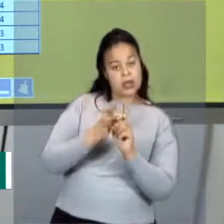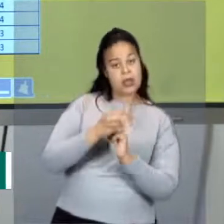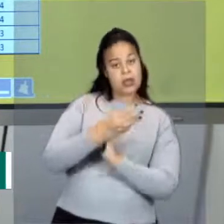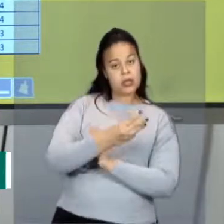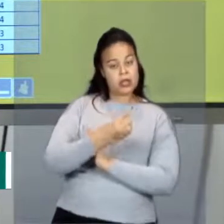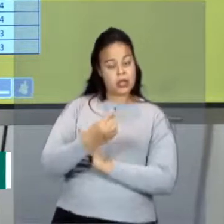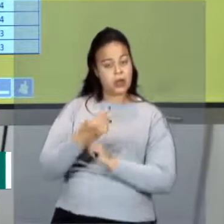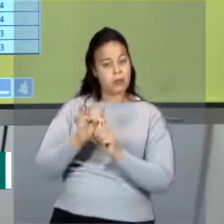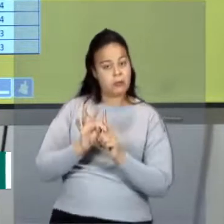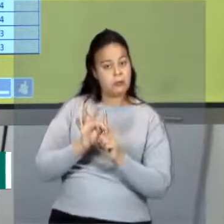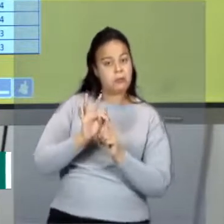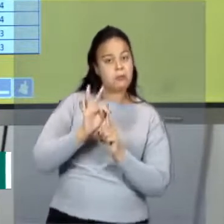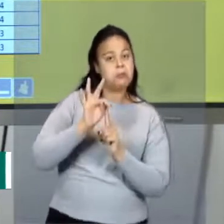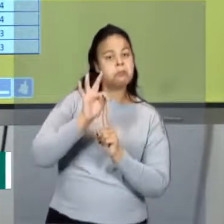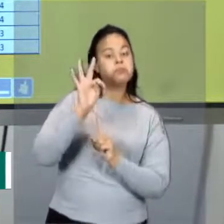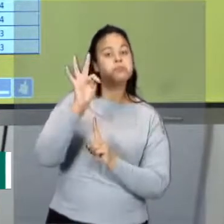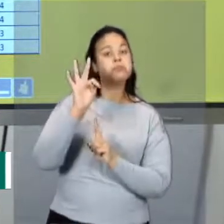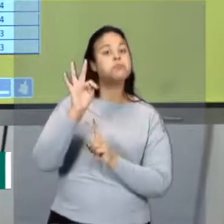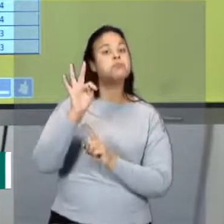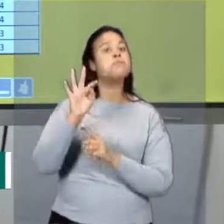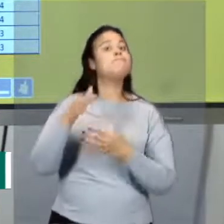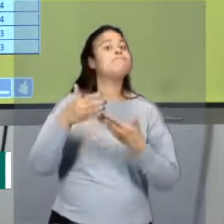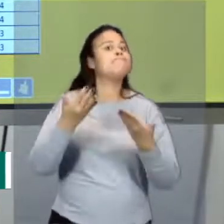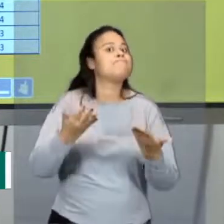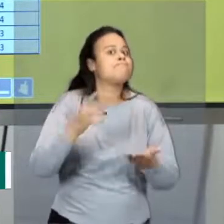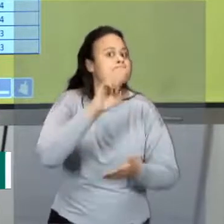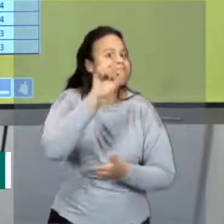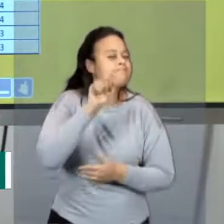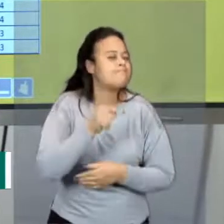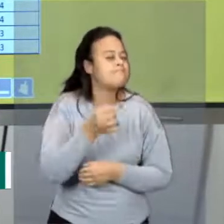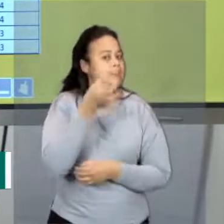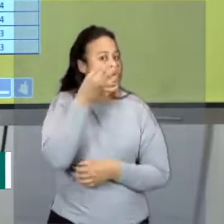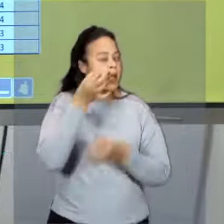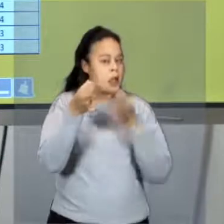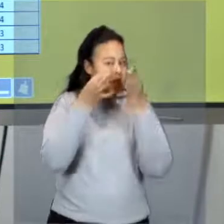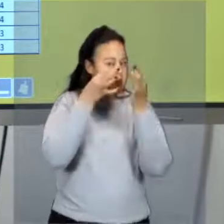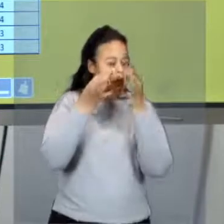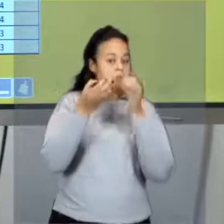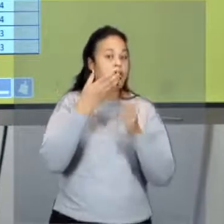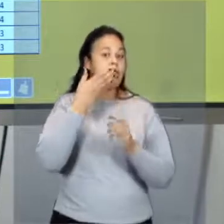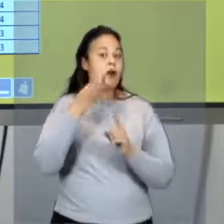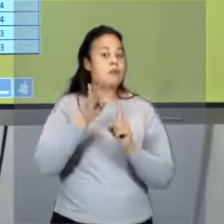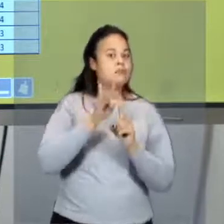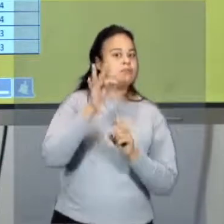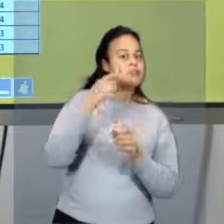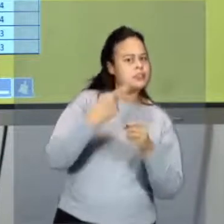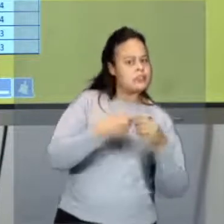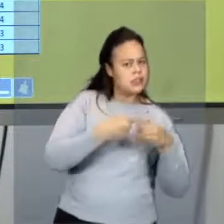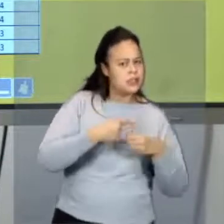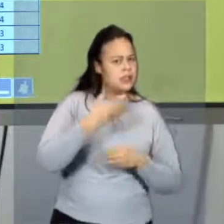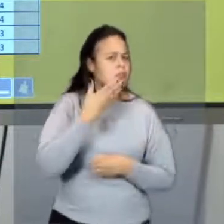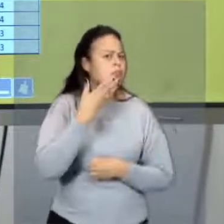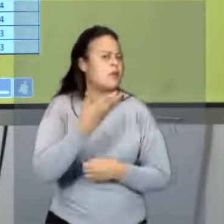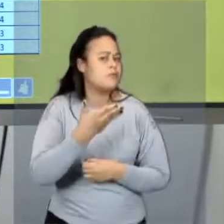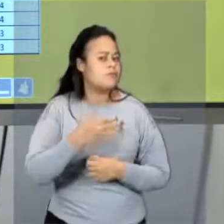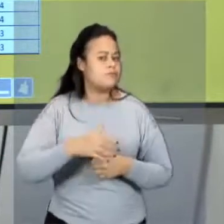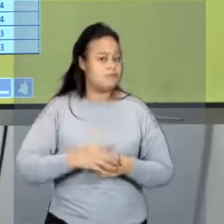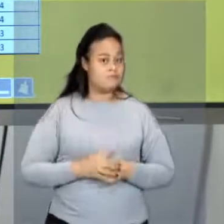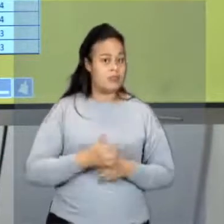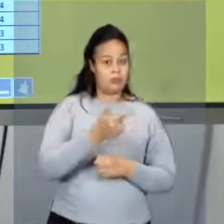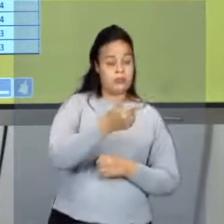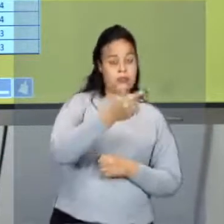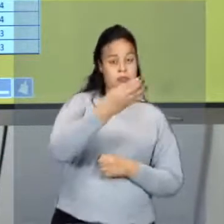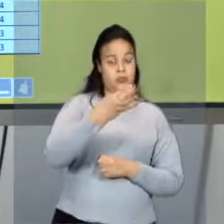Celsius de máximo, foi de... Vamos observar quais são essas temperaturas. Em que cidade que aconteceu isso? 24